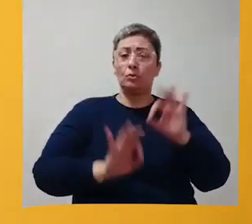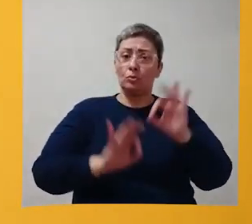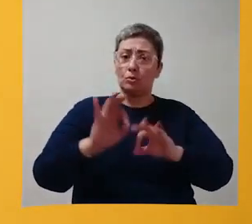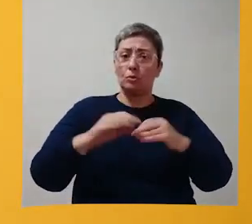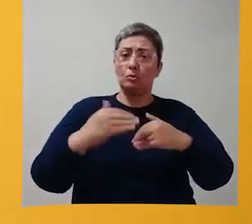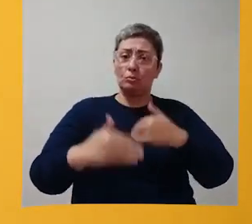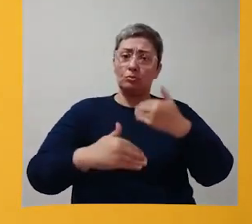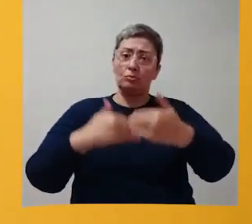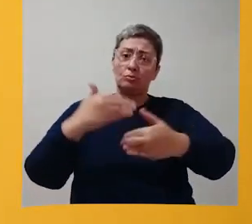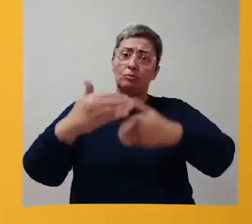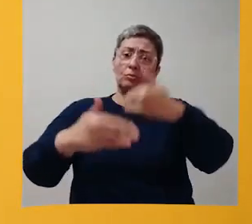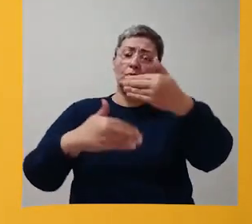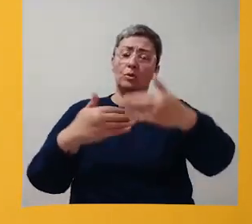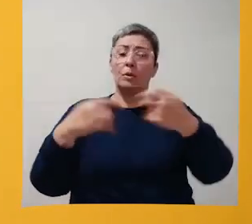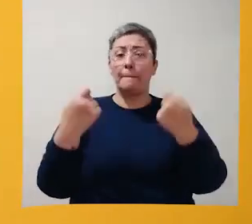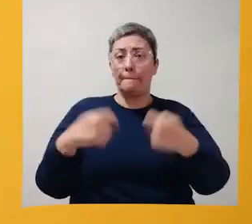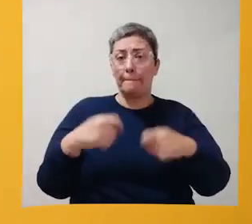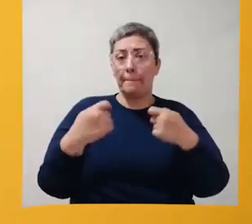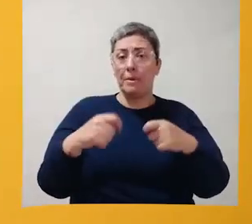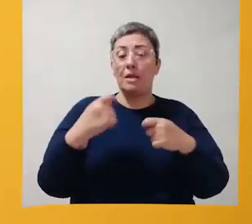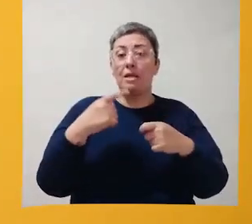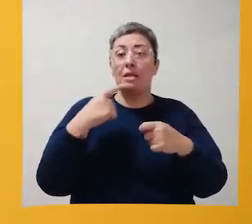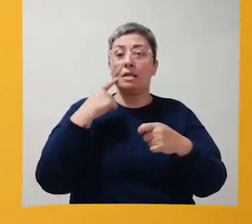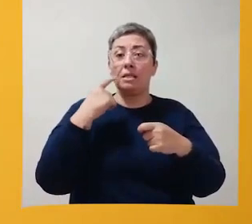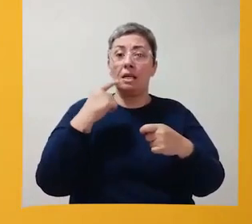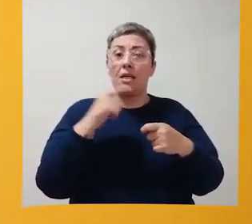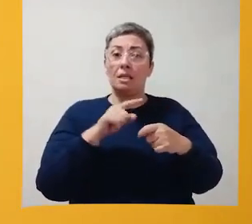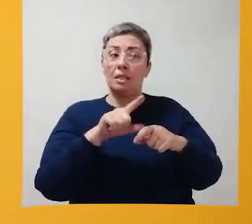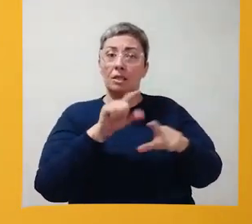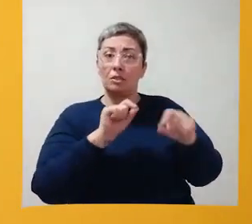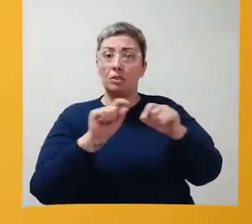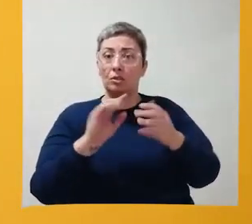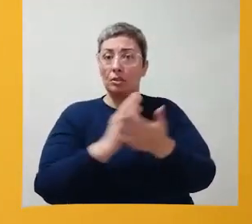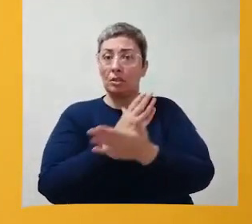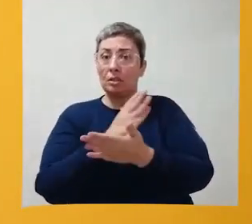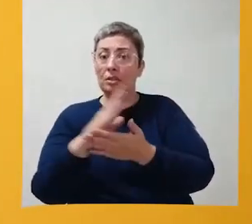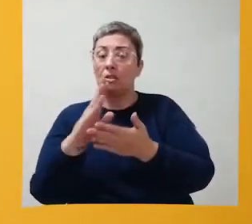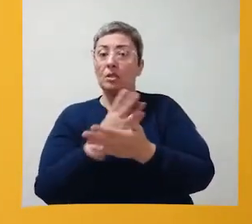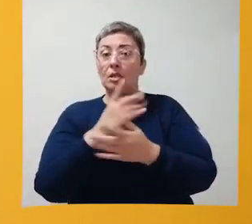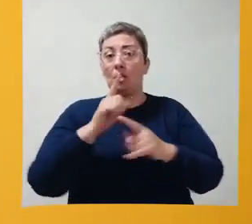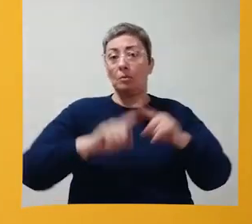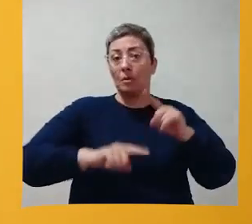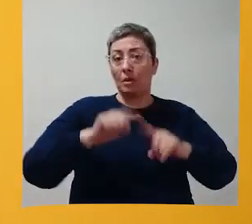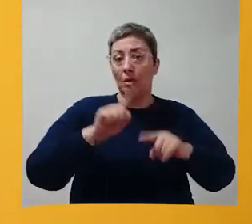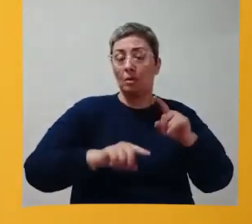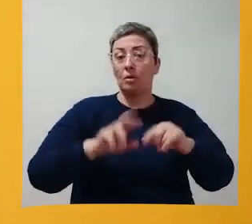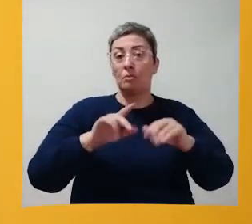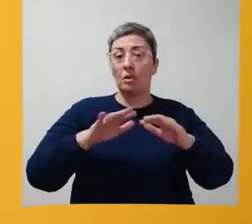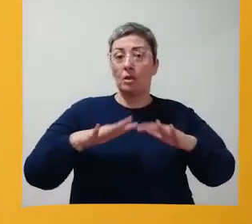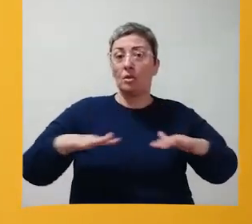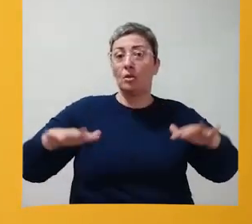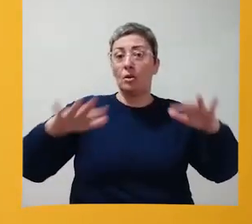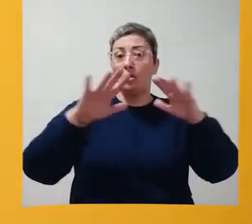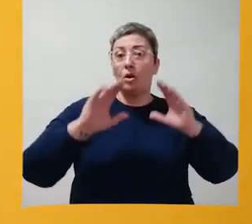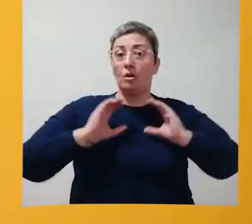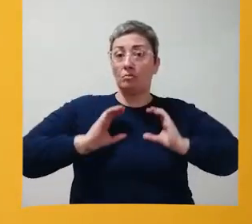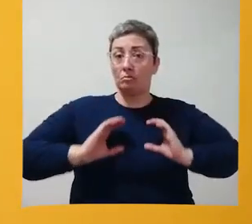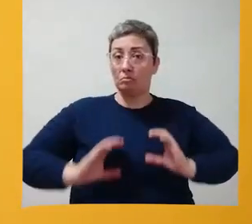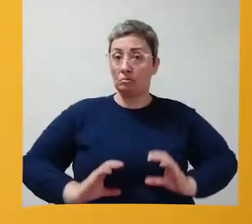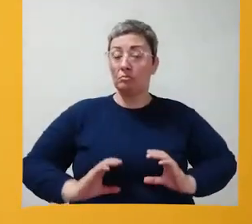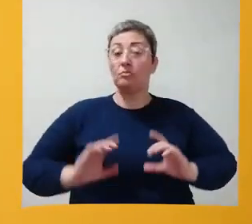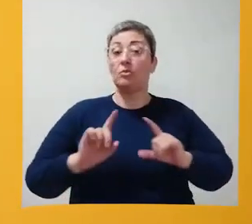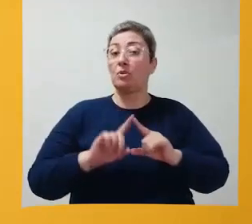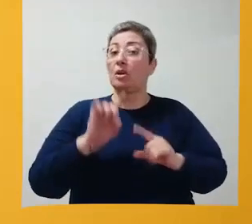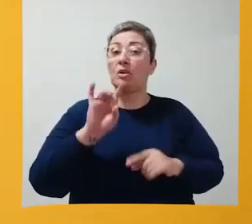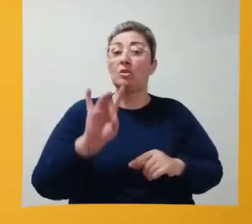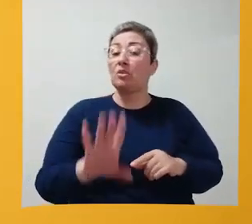processo onde ela precise discriminar os objetos, generalizar o comportamento,